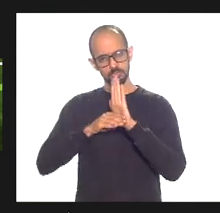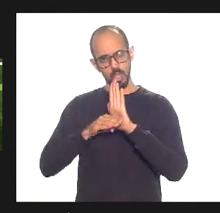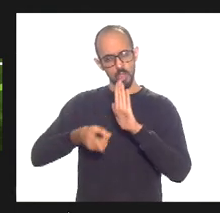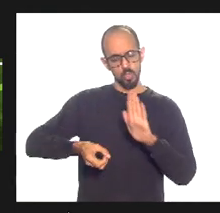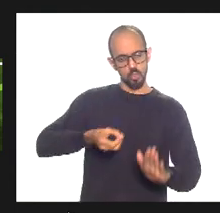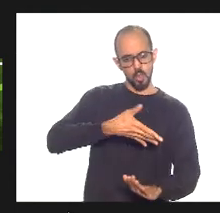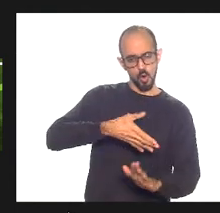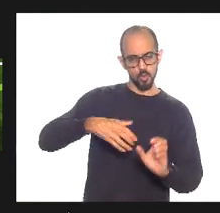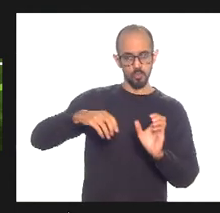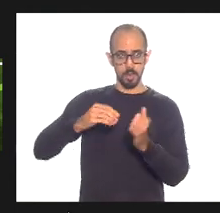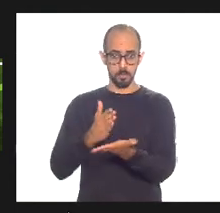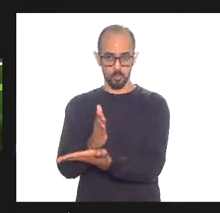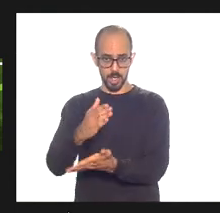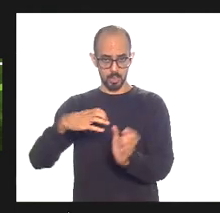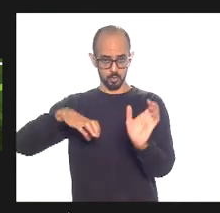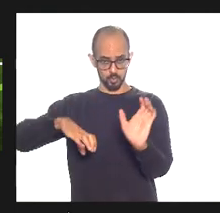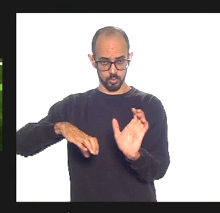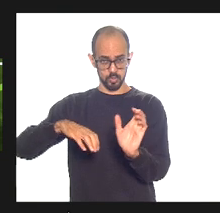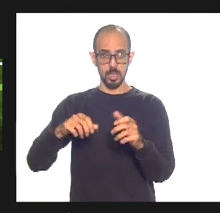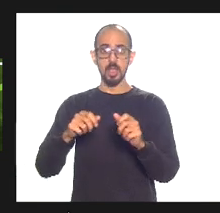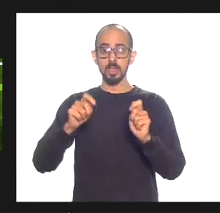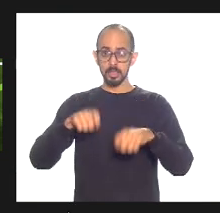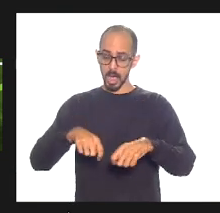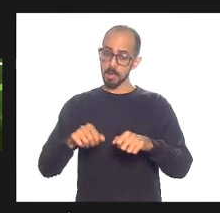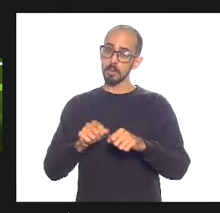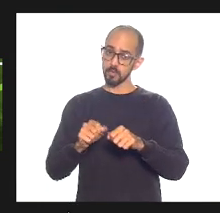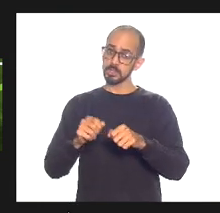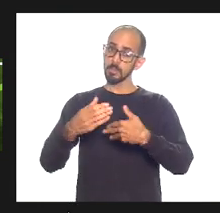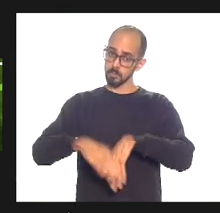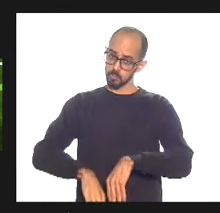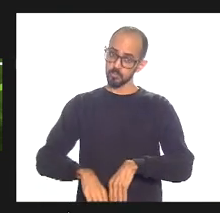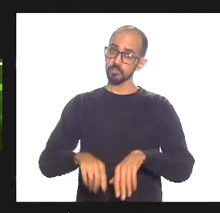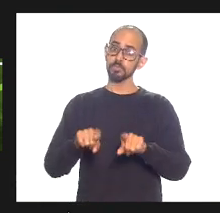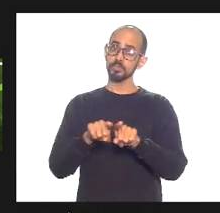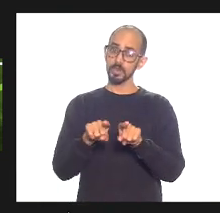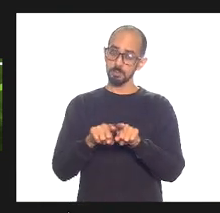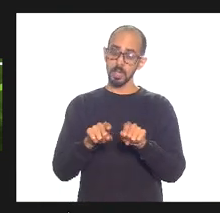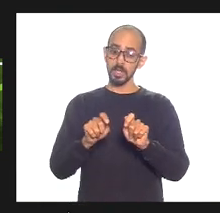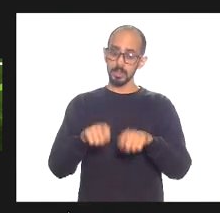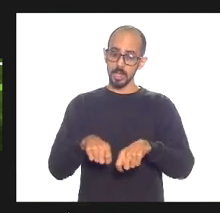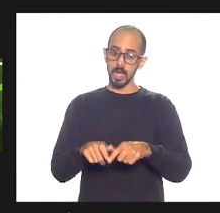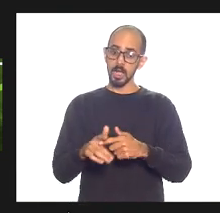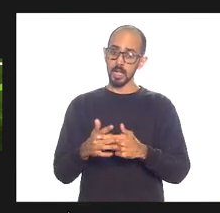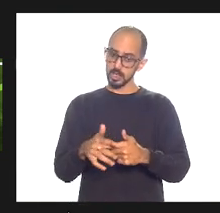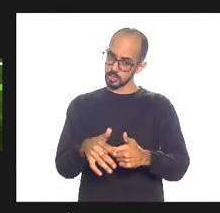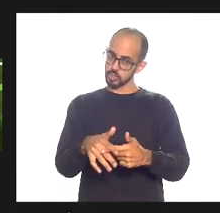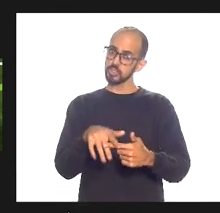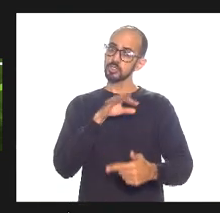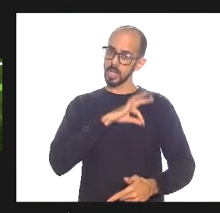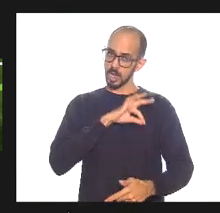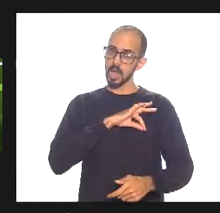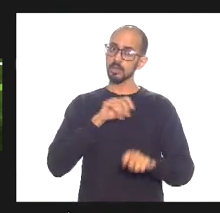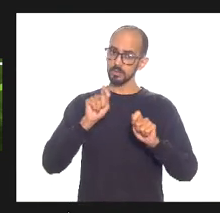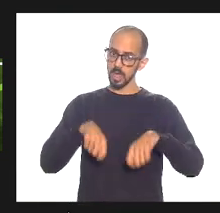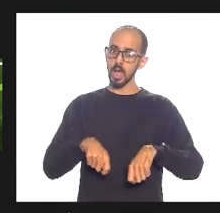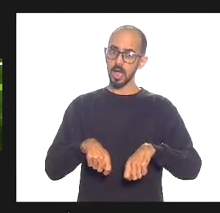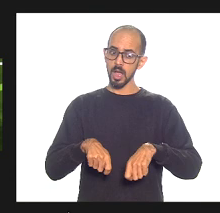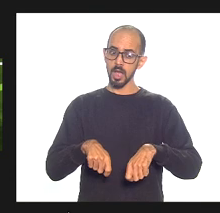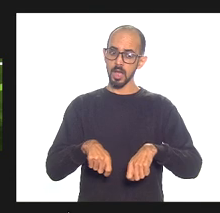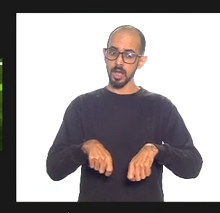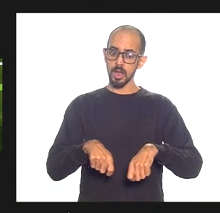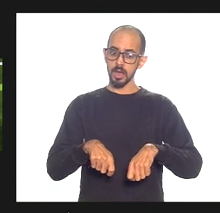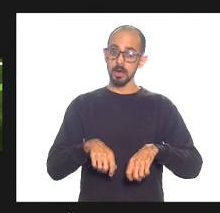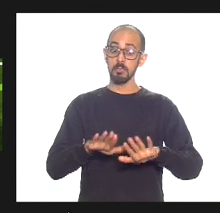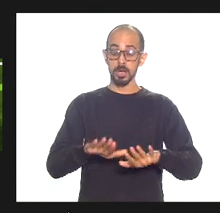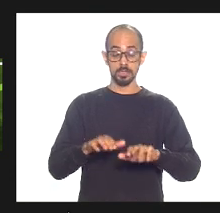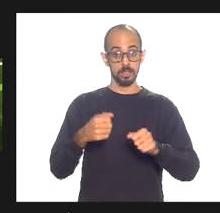permite que o estado faça concurso permite sim programação de reajuste seu presidente permite é preciso que ele esteja estabelecido no